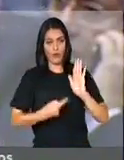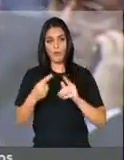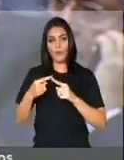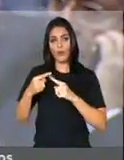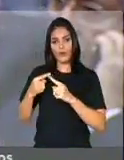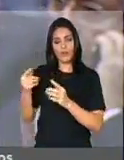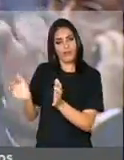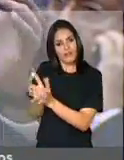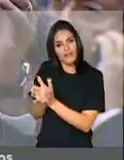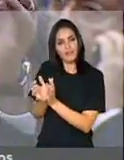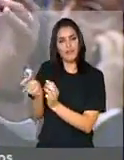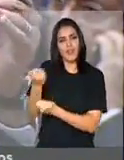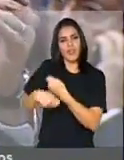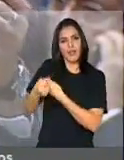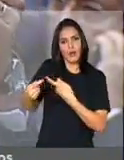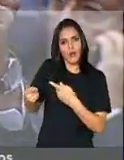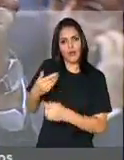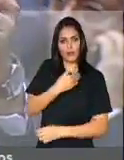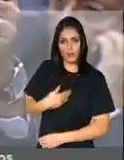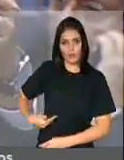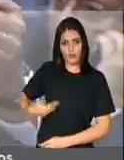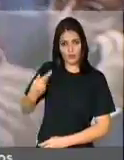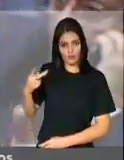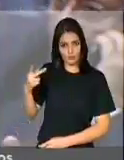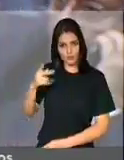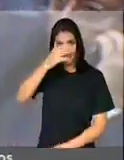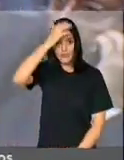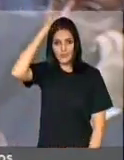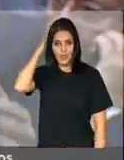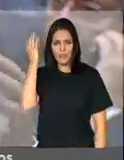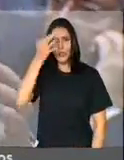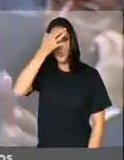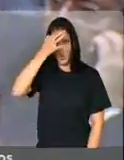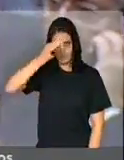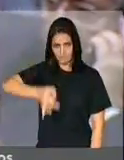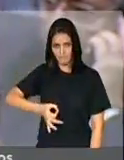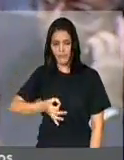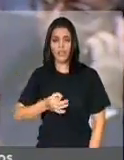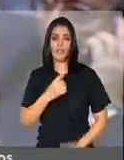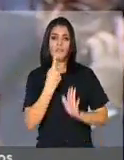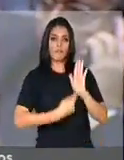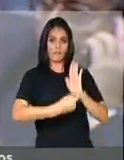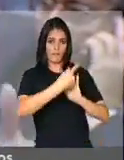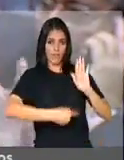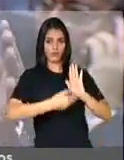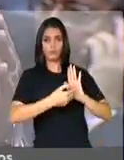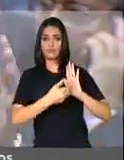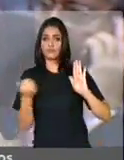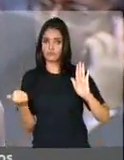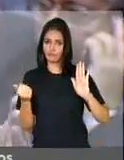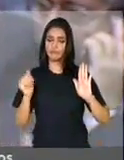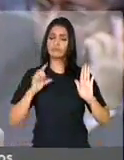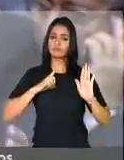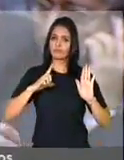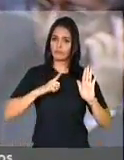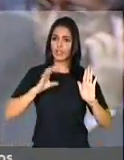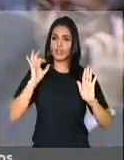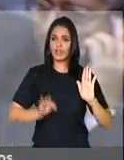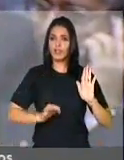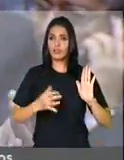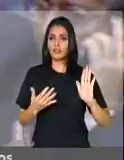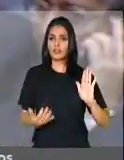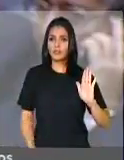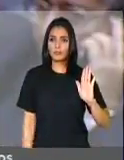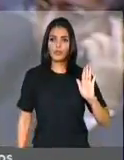equipe econômica do governo, o governo está ciente de que esses vetos têm que ser derrubados. E nós estamos